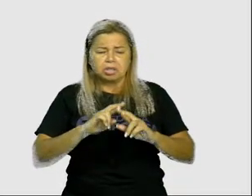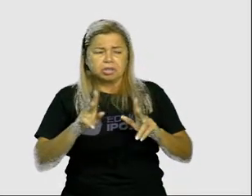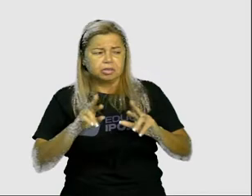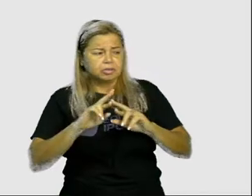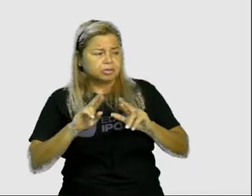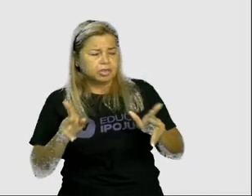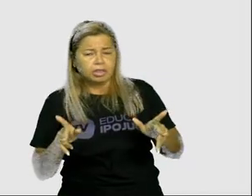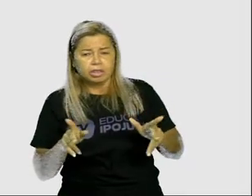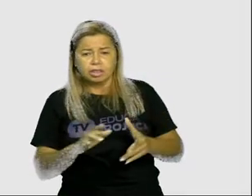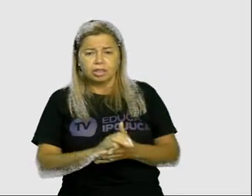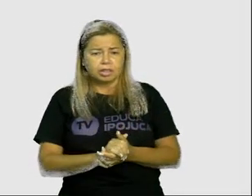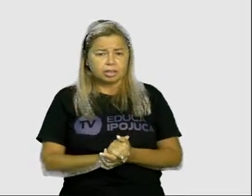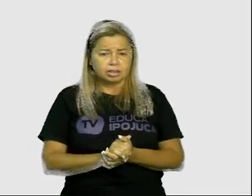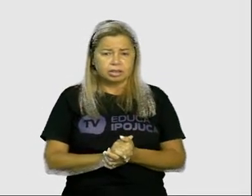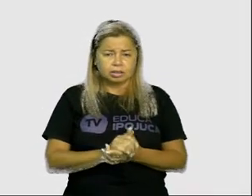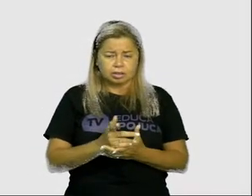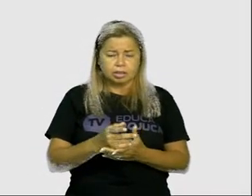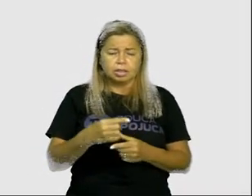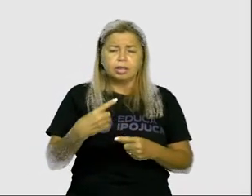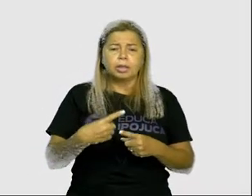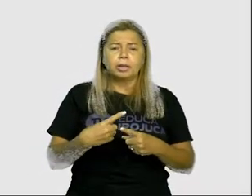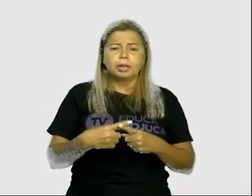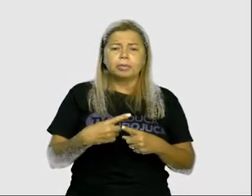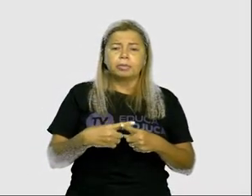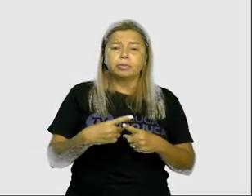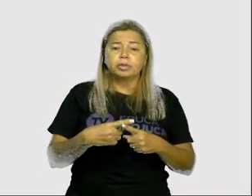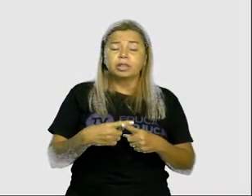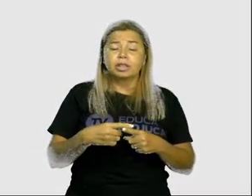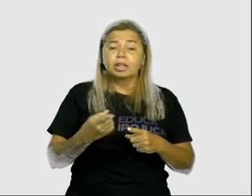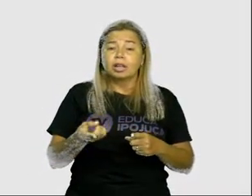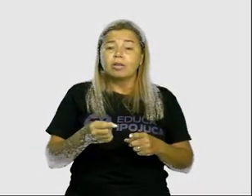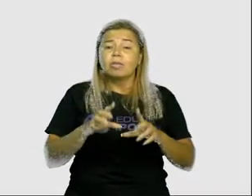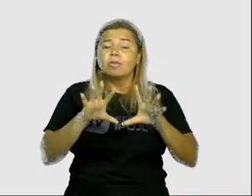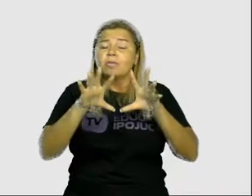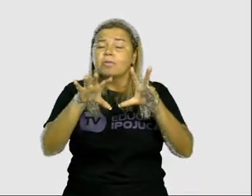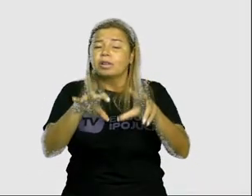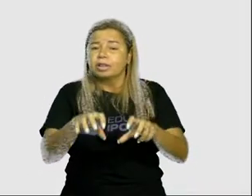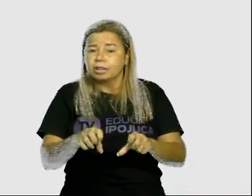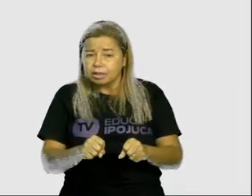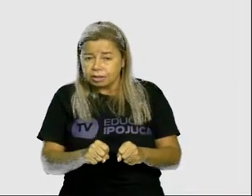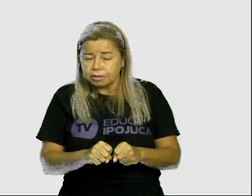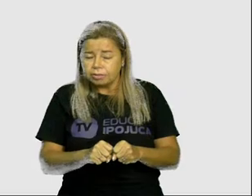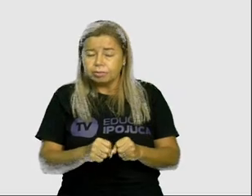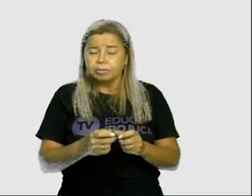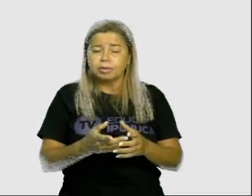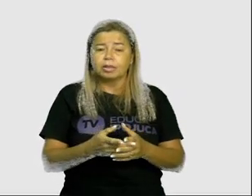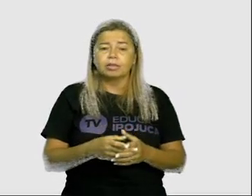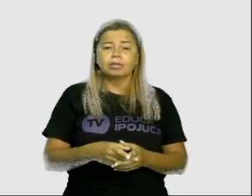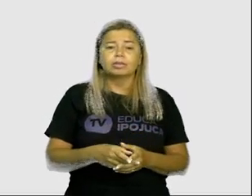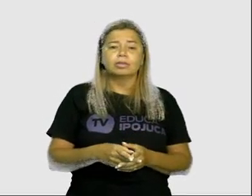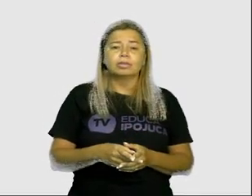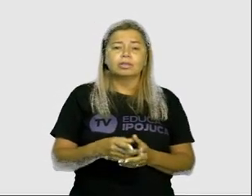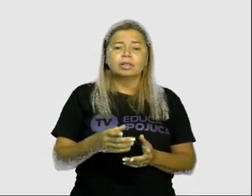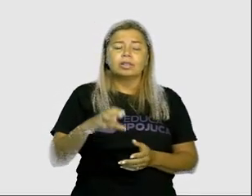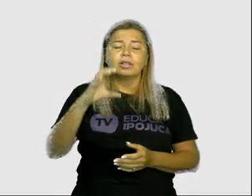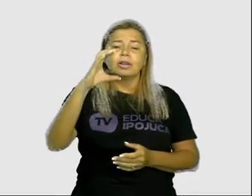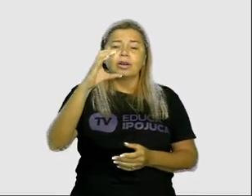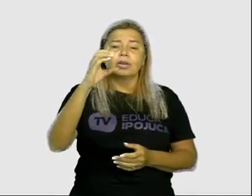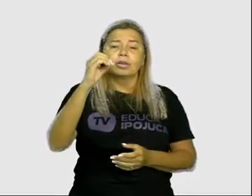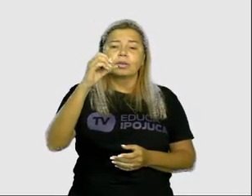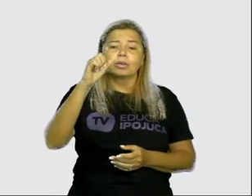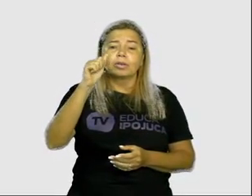um bichinho, é um animal que habita lá na Austrália. Esse animal se chama o koala.